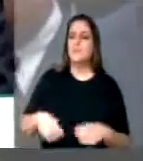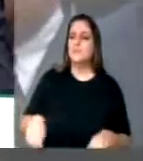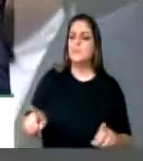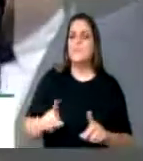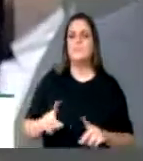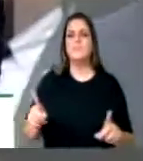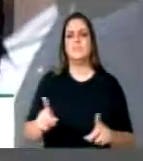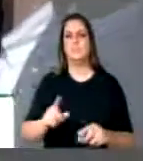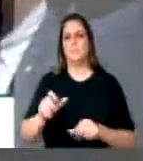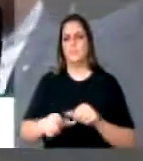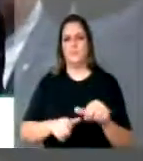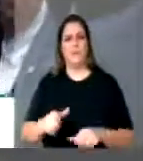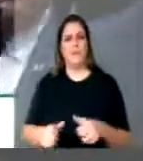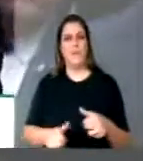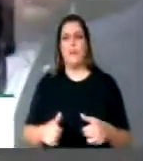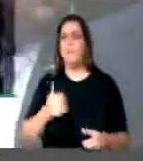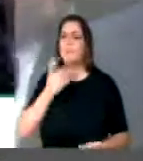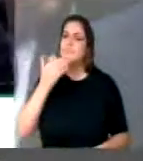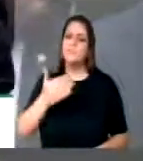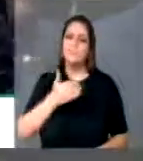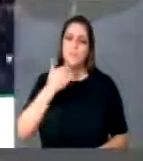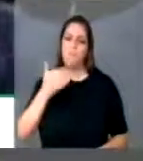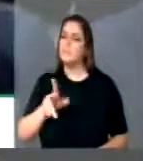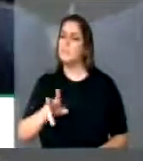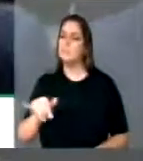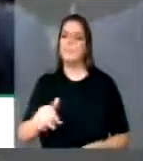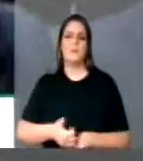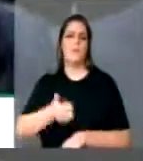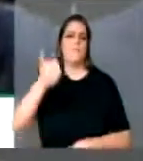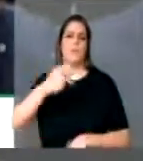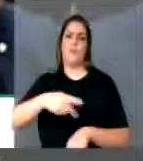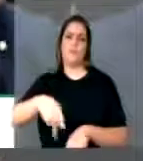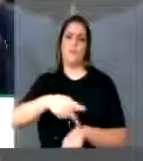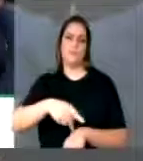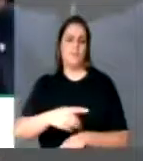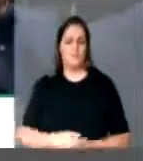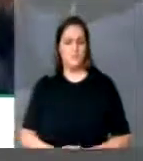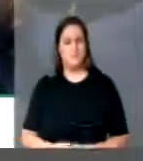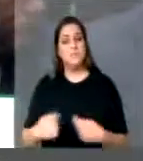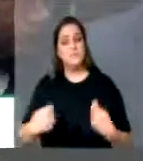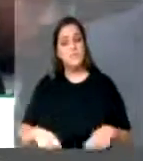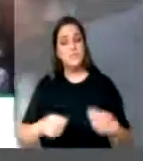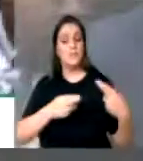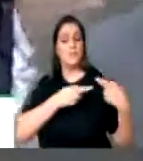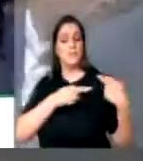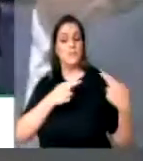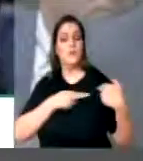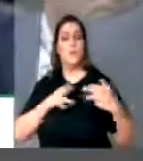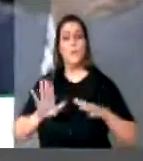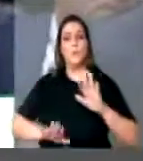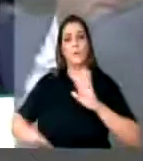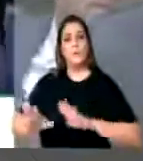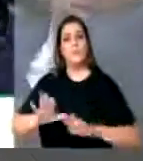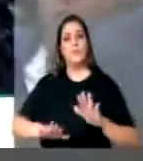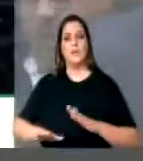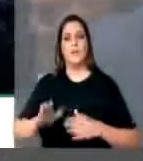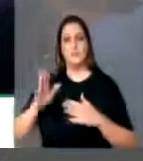Médio, que nós vamos conseguir melhorar esse país. É preciso responsabilidade e prudência acabar com a ruptação.